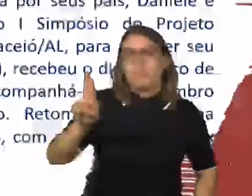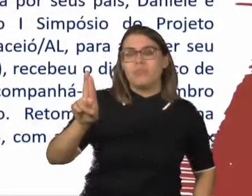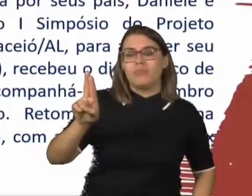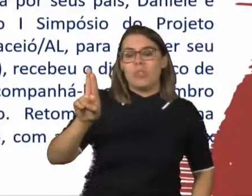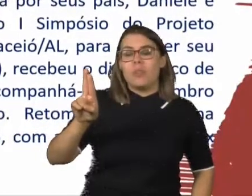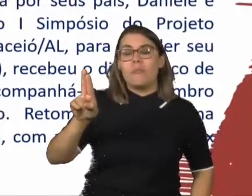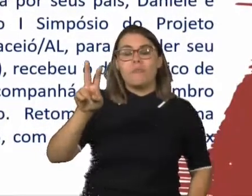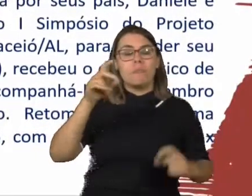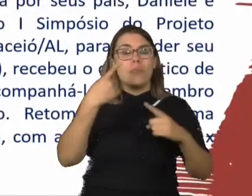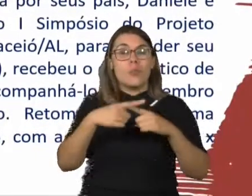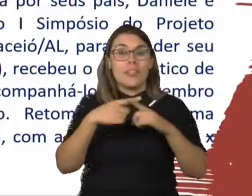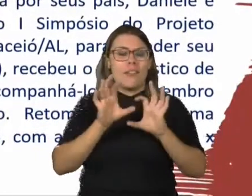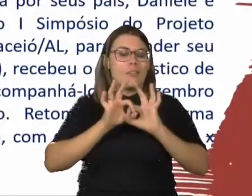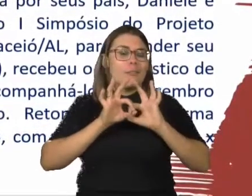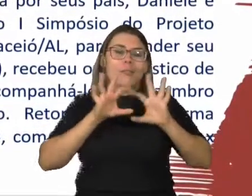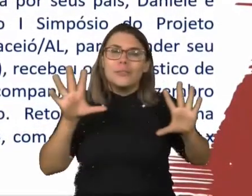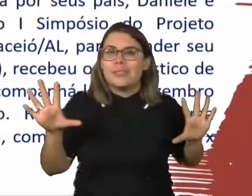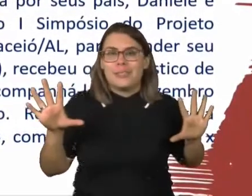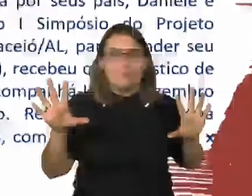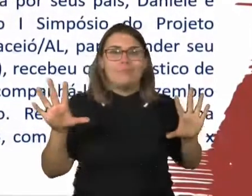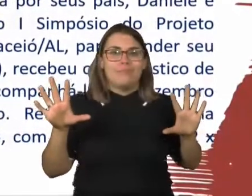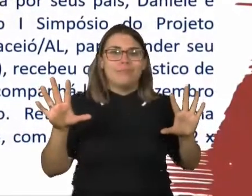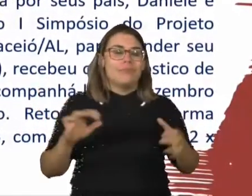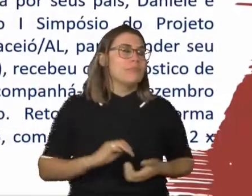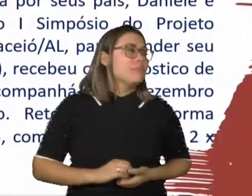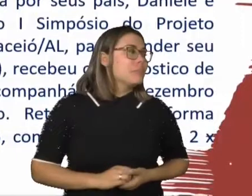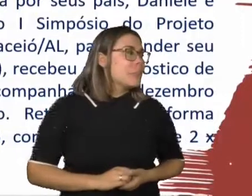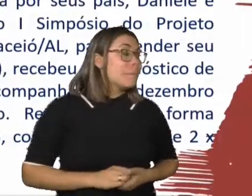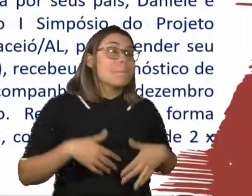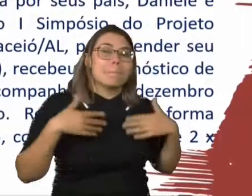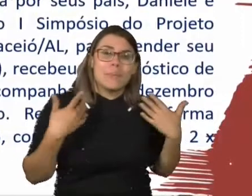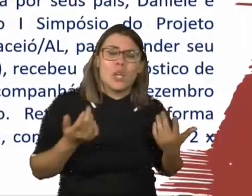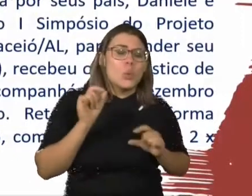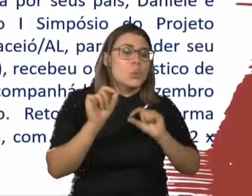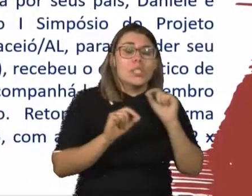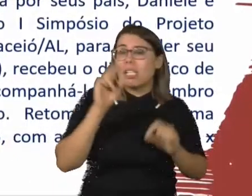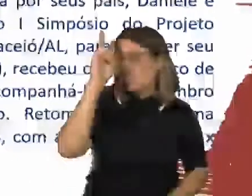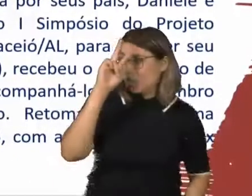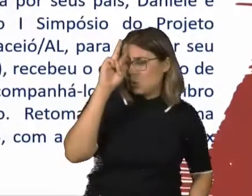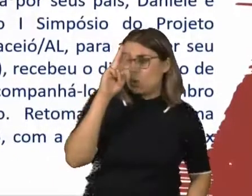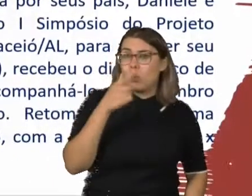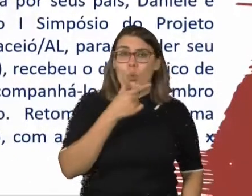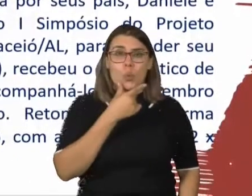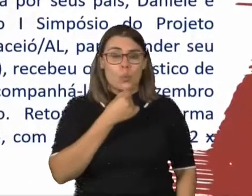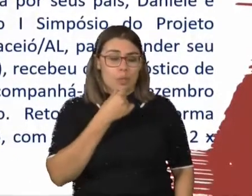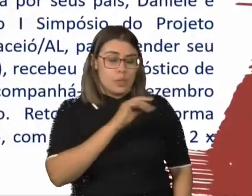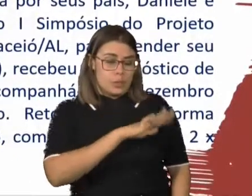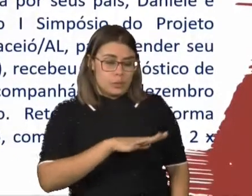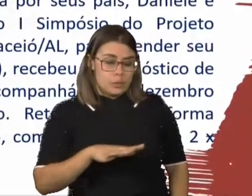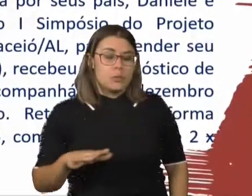Então, eles me autorizaram e nós vamos ver aqui alguns vídeos e algumas imagens. Bom, mas o que é a história, então, de um menino que nasceu com a